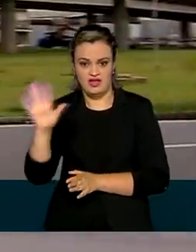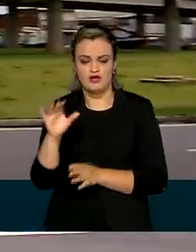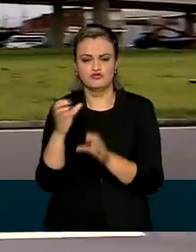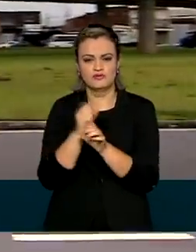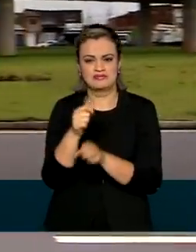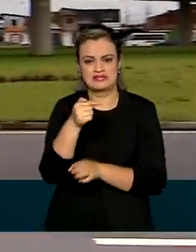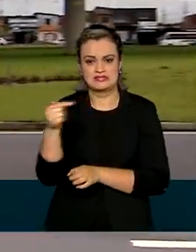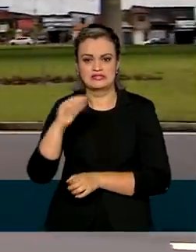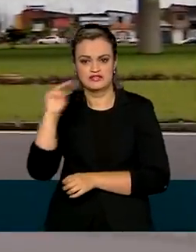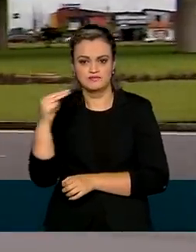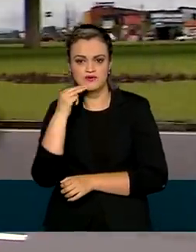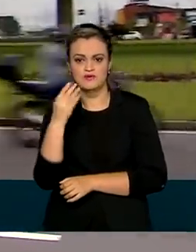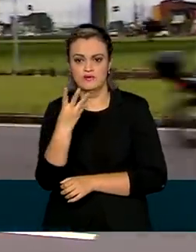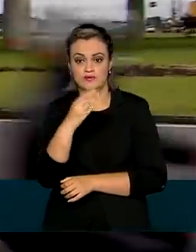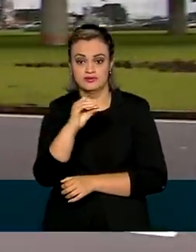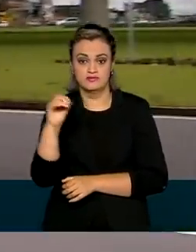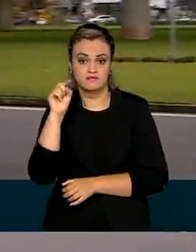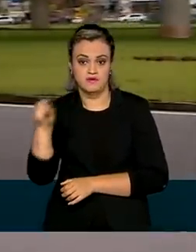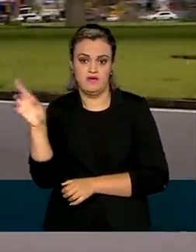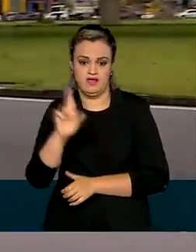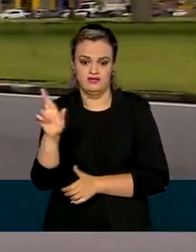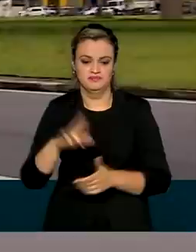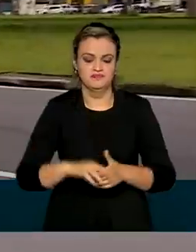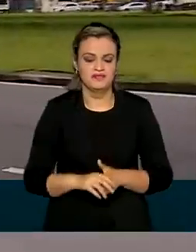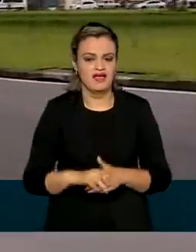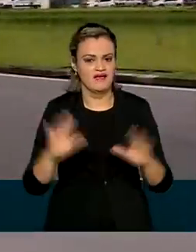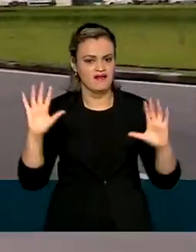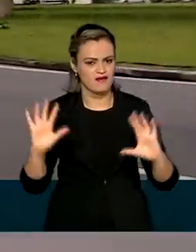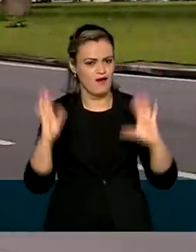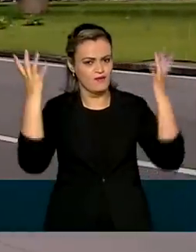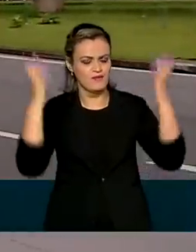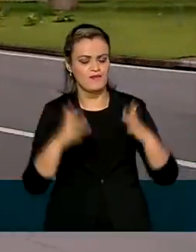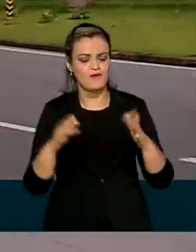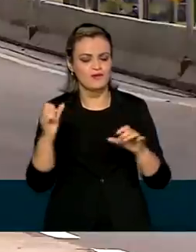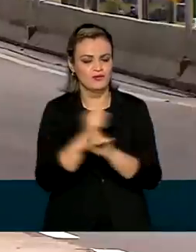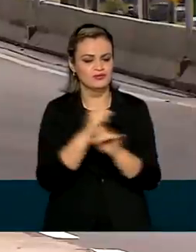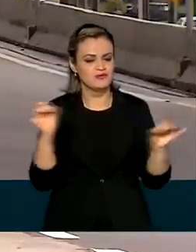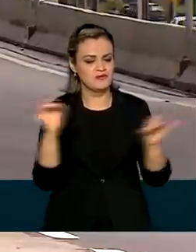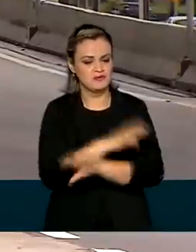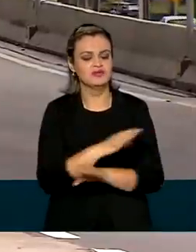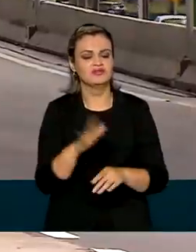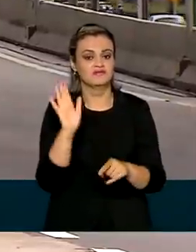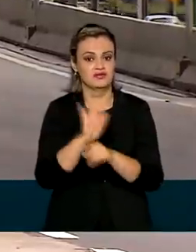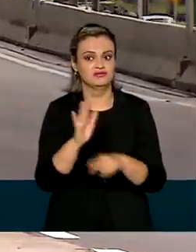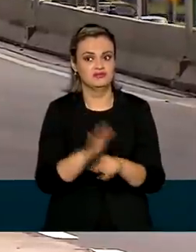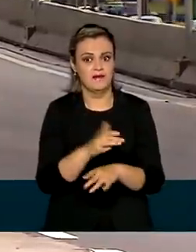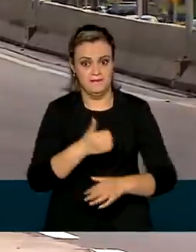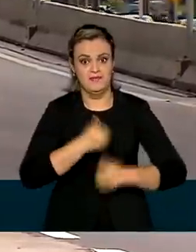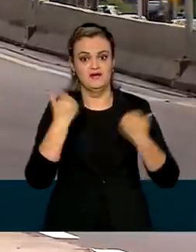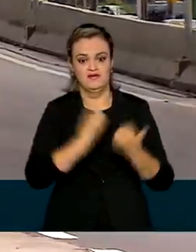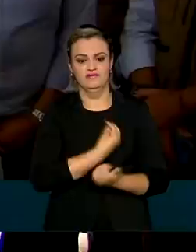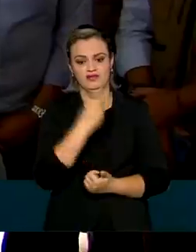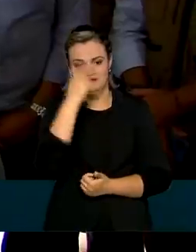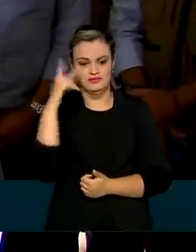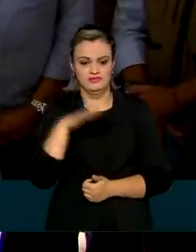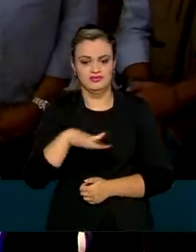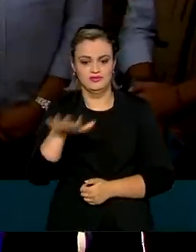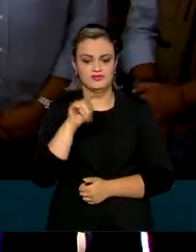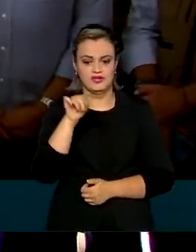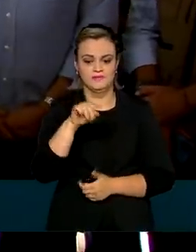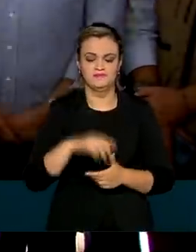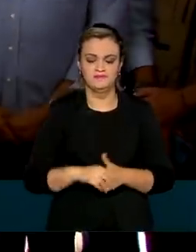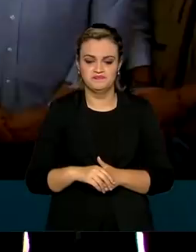milhões e 400 mil reais. Ele comemorou a entrega de mais uma obra, que vai melhorar o dia a dia das pessoas. O